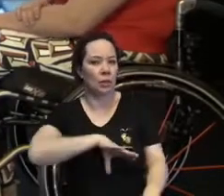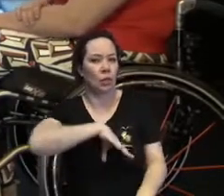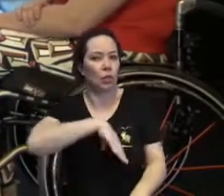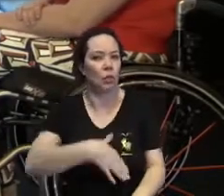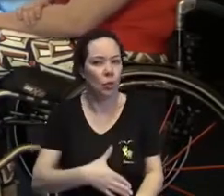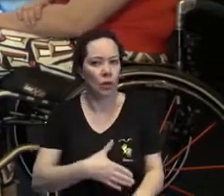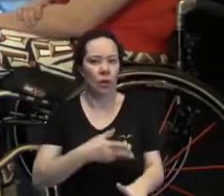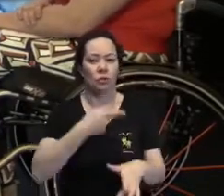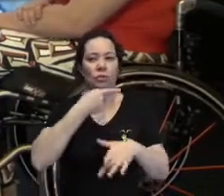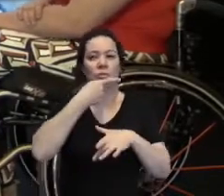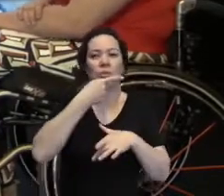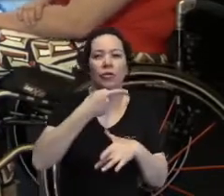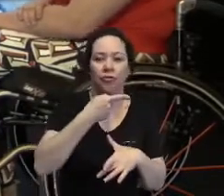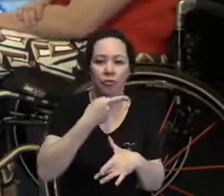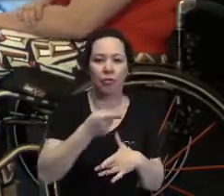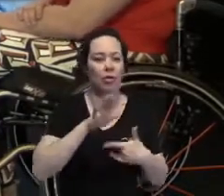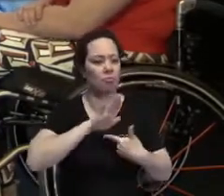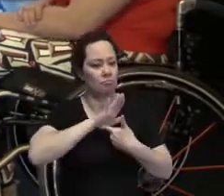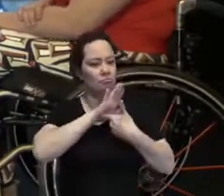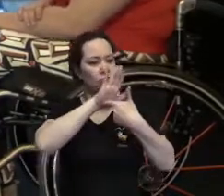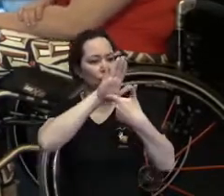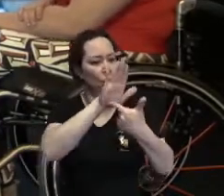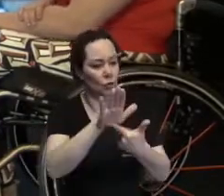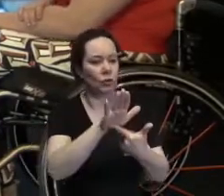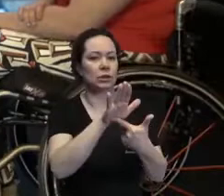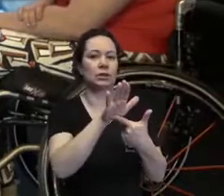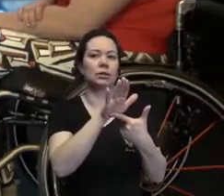falar das suas questões, para trazer,